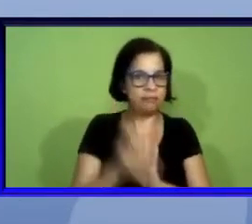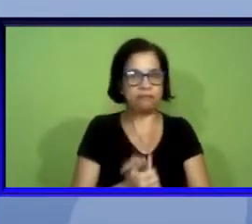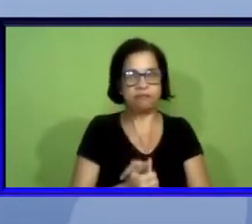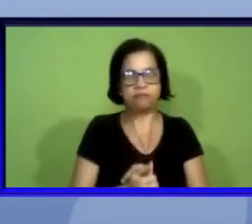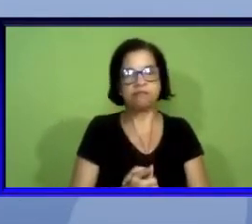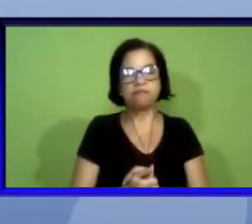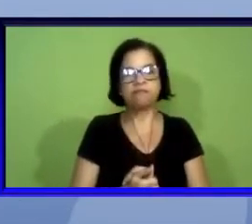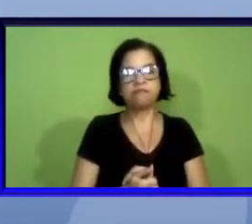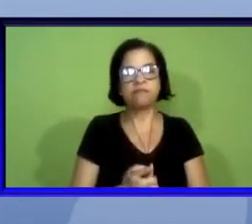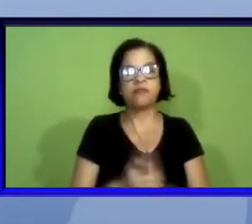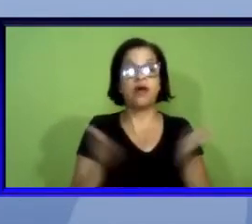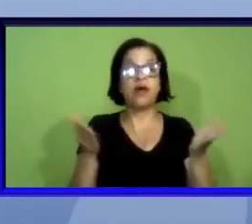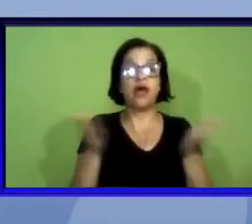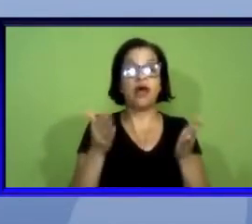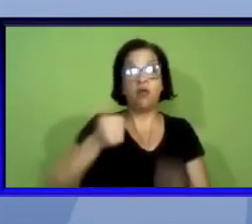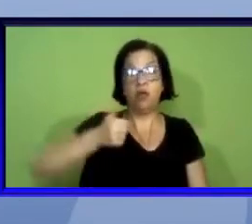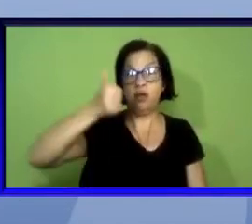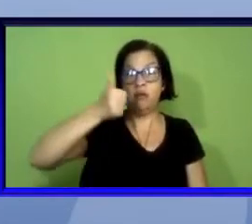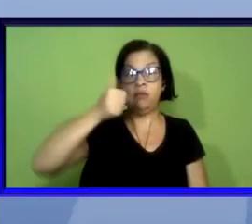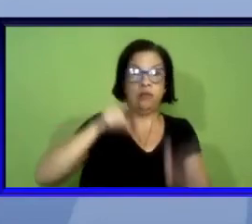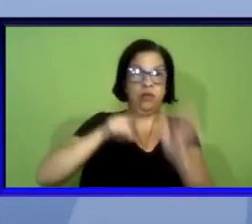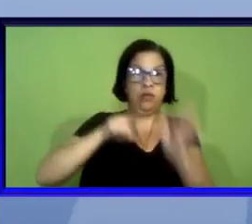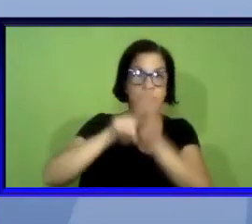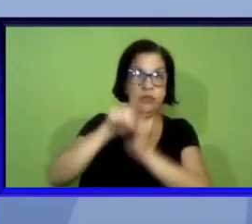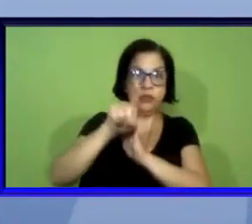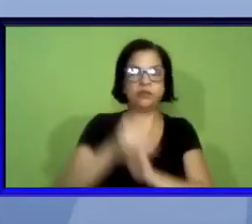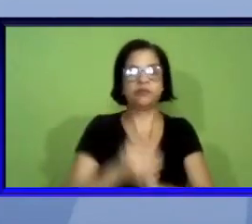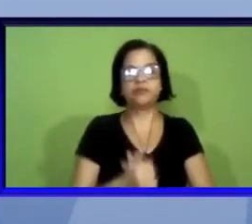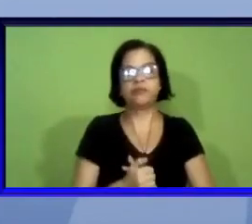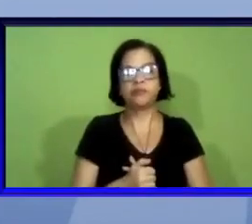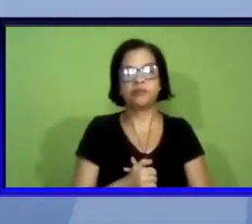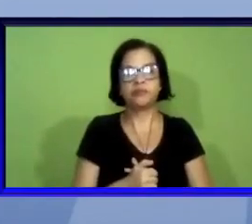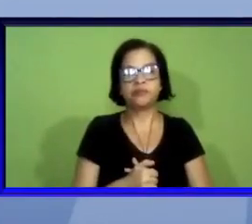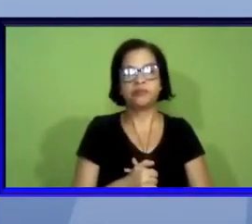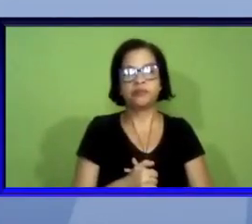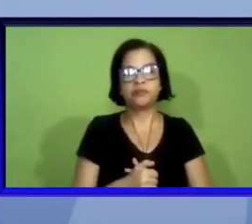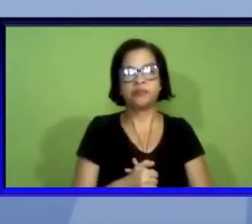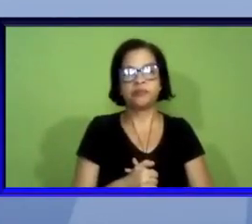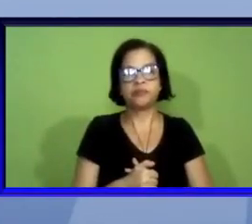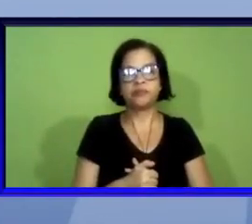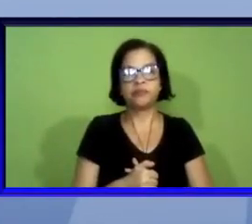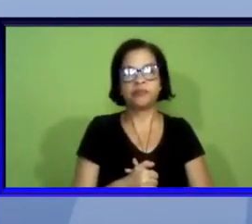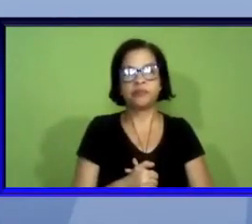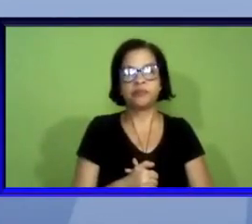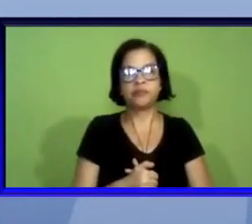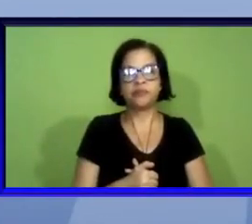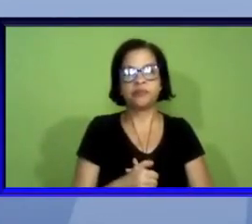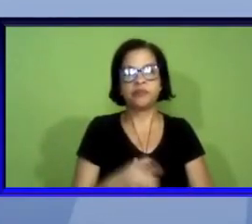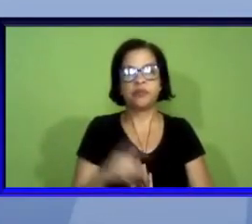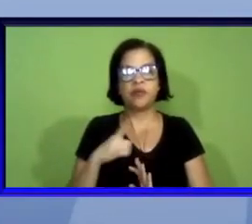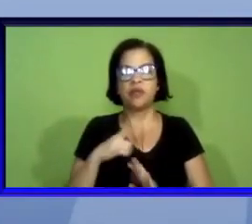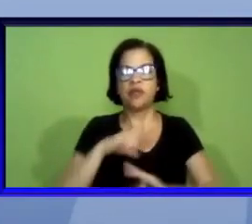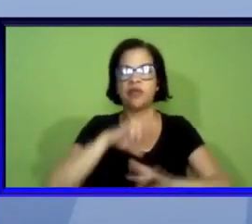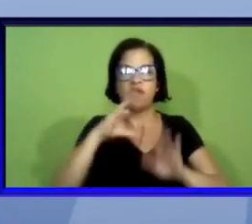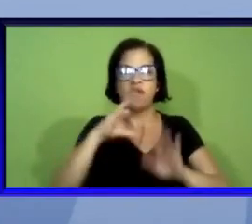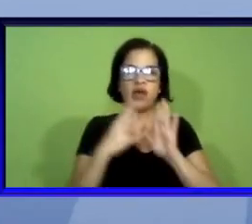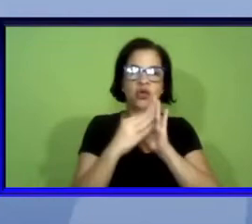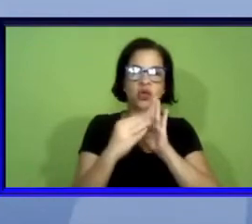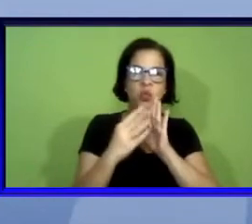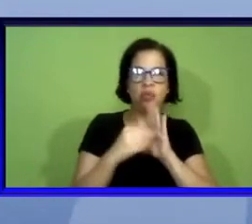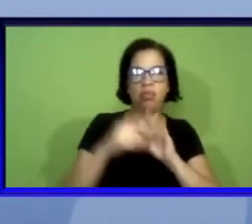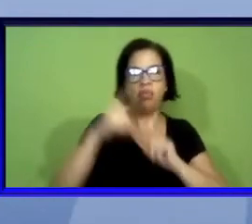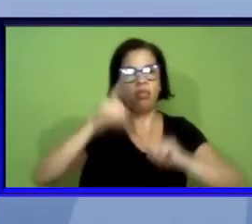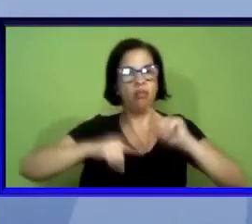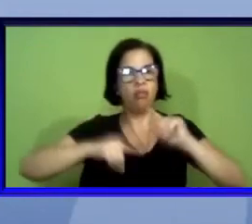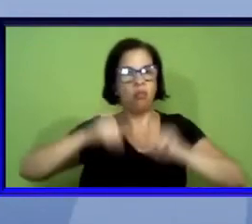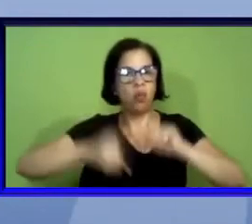agora vai a primeira dela existem muitos exemplares de espécies brasileiras ou produtos produzidos a partir